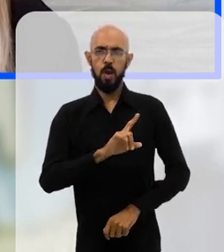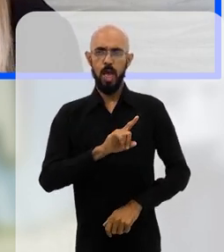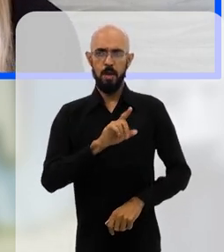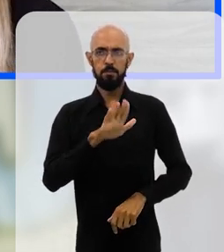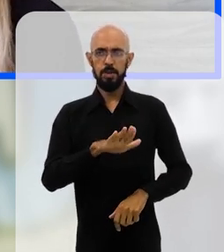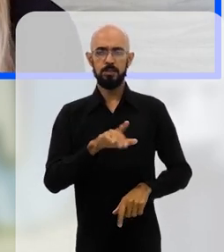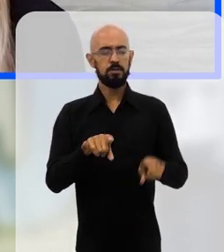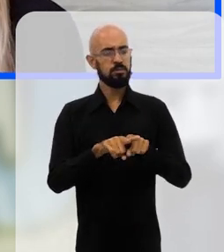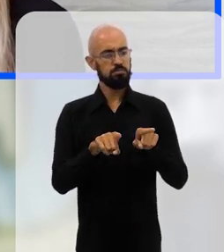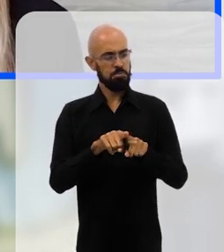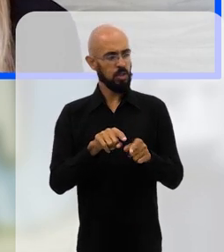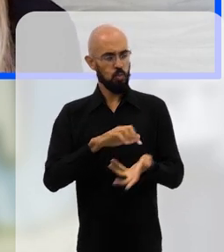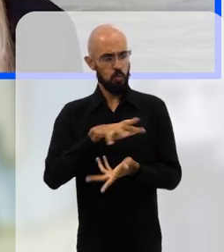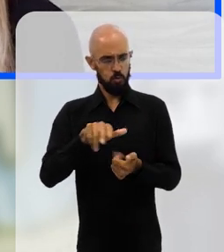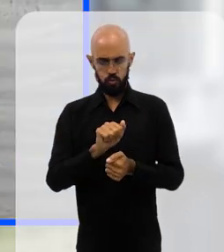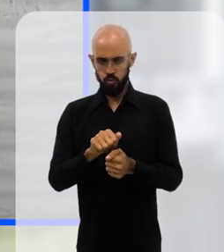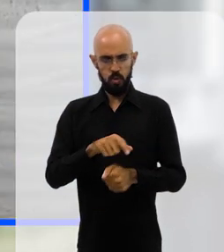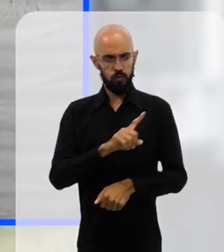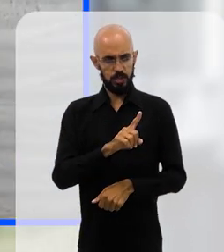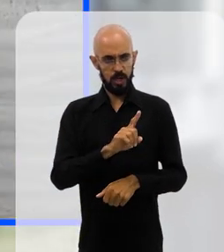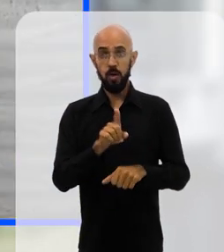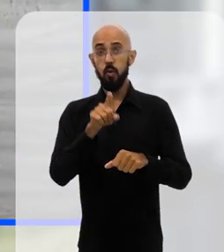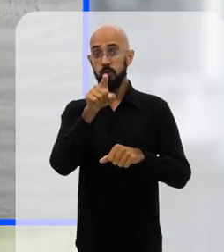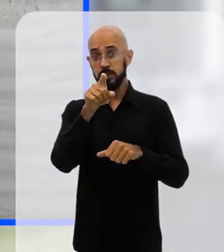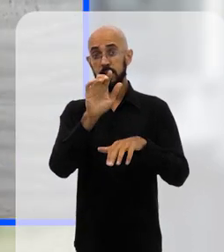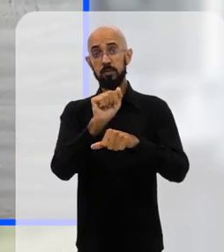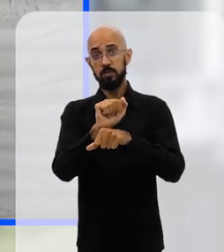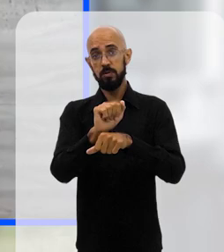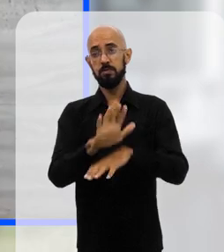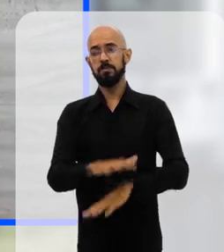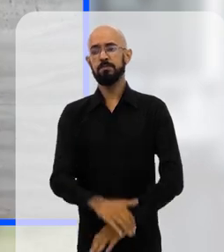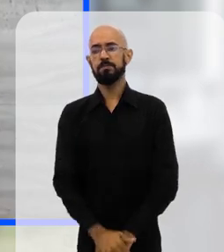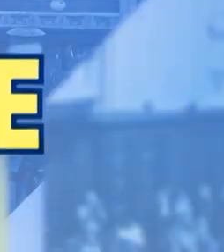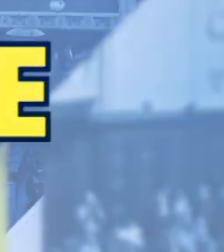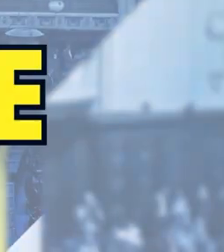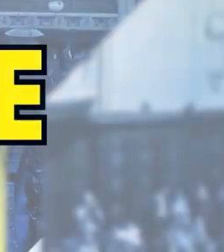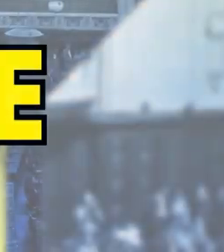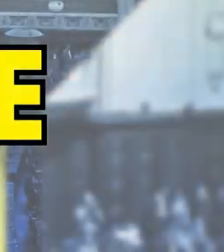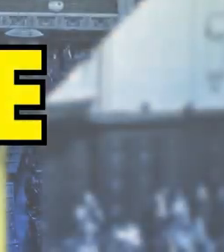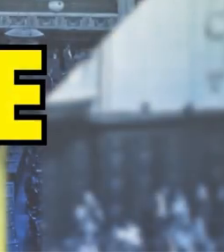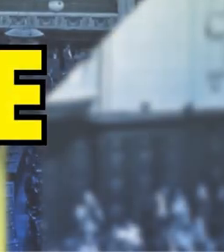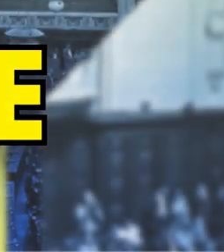a população mundial. Você que está acompanhando a gente, não sai daí não, a gente volta já já.